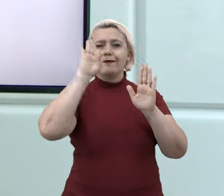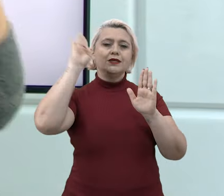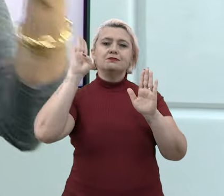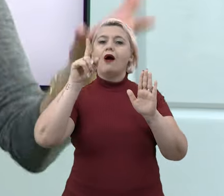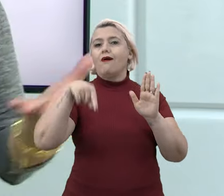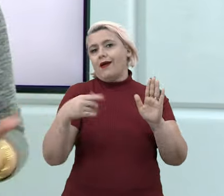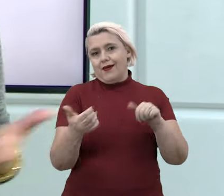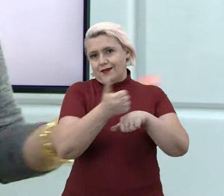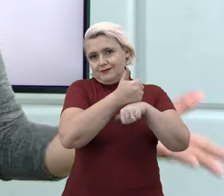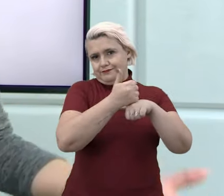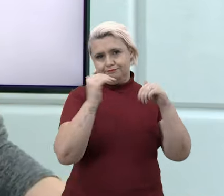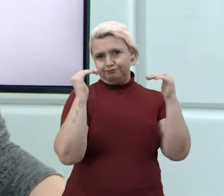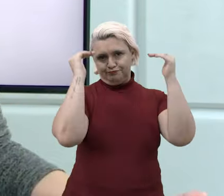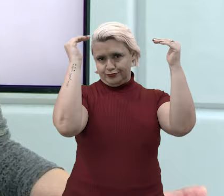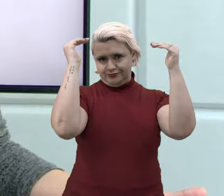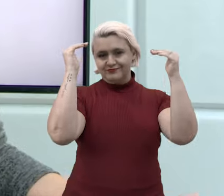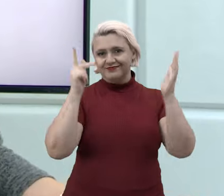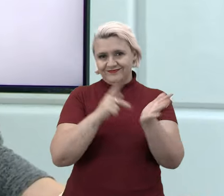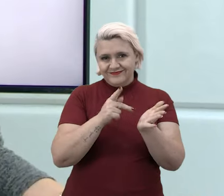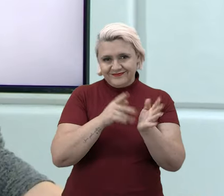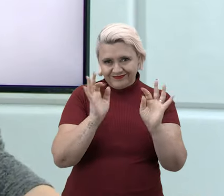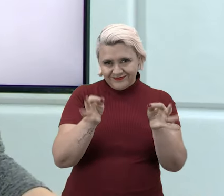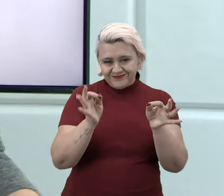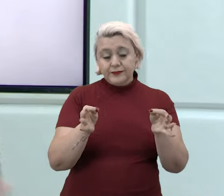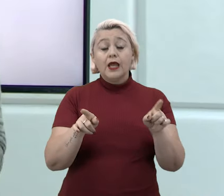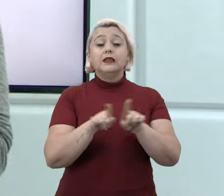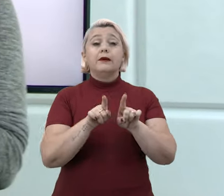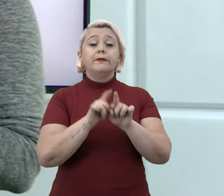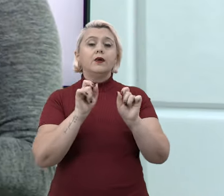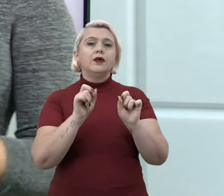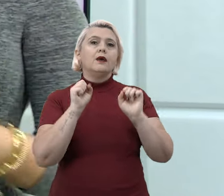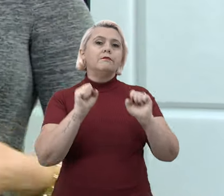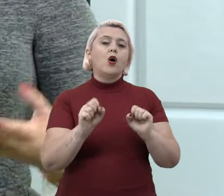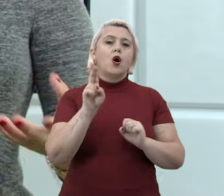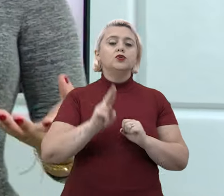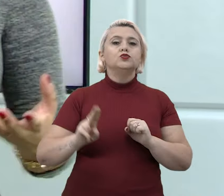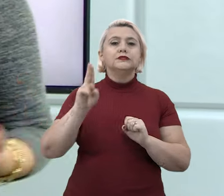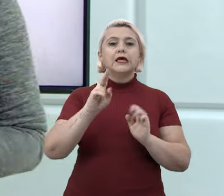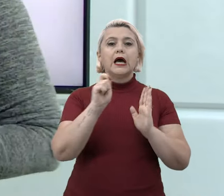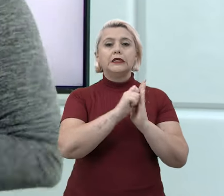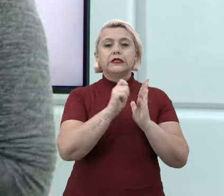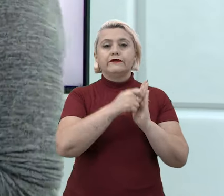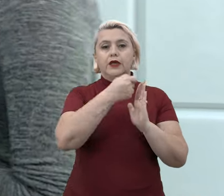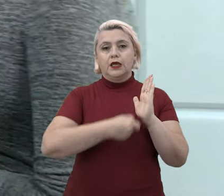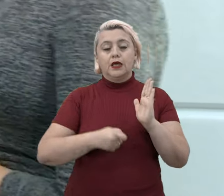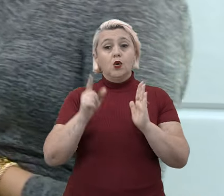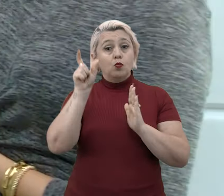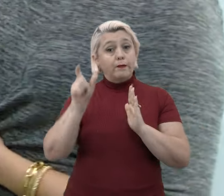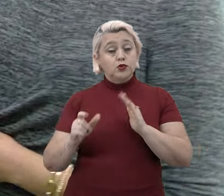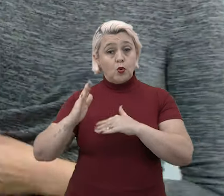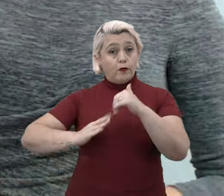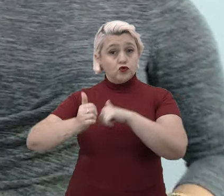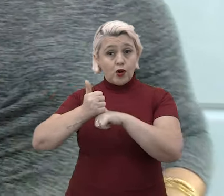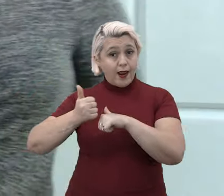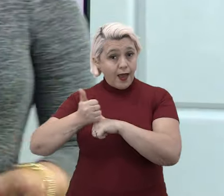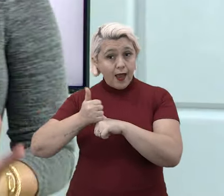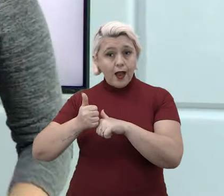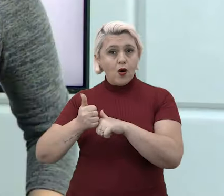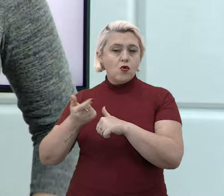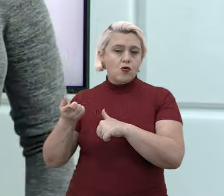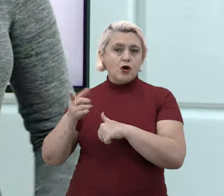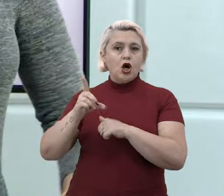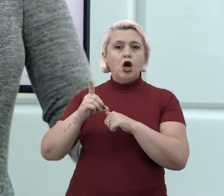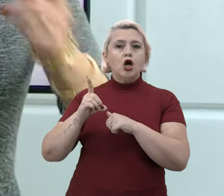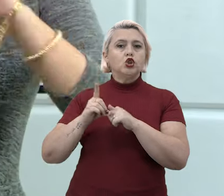lei maior do país, que é a autoridade maior que essa, não verdade? E também pode ser o quê? Um profissional ou um